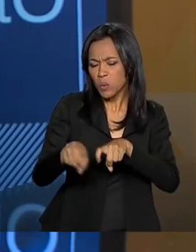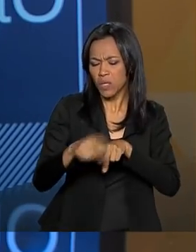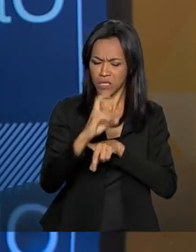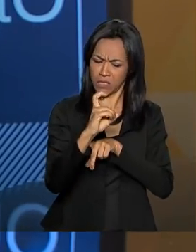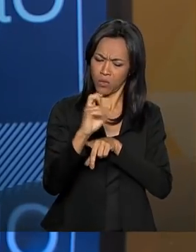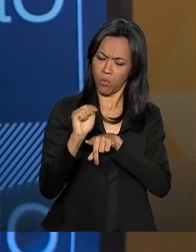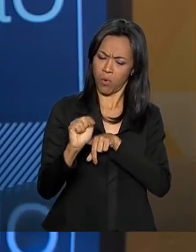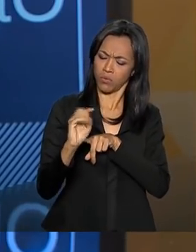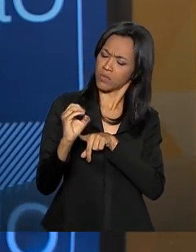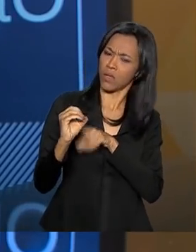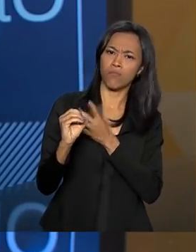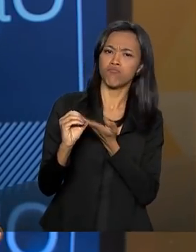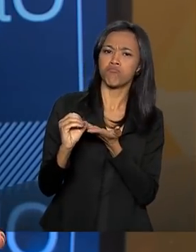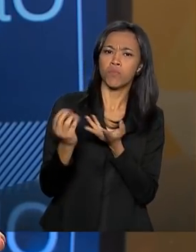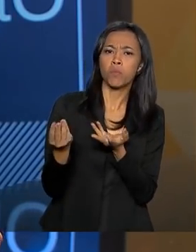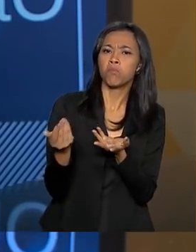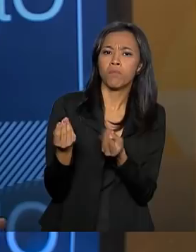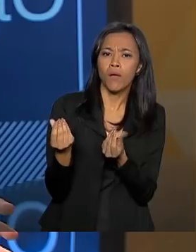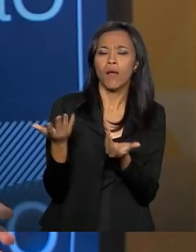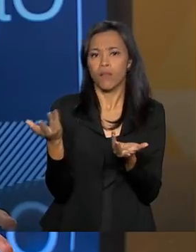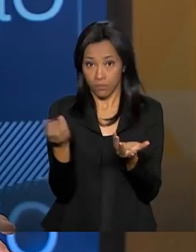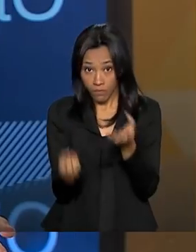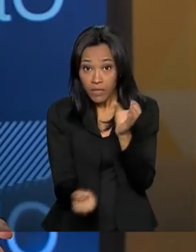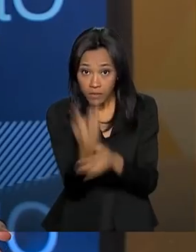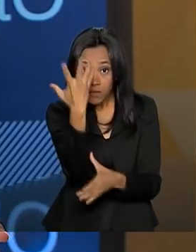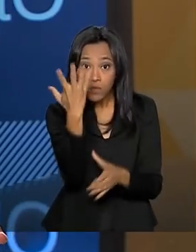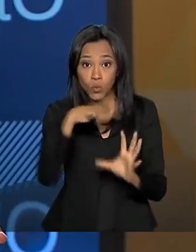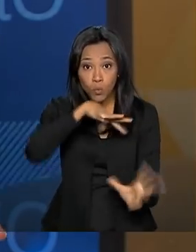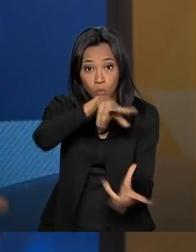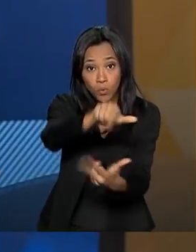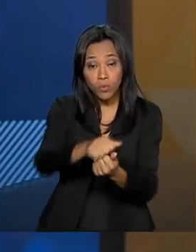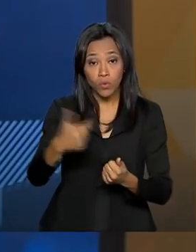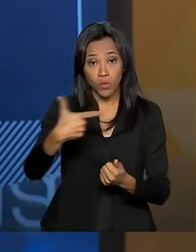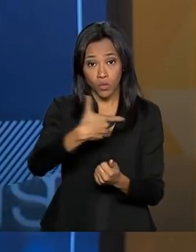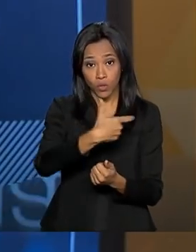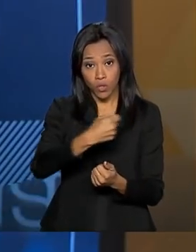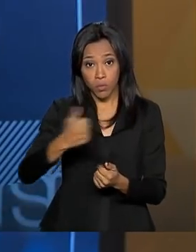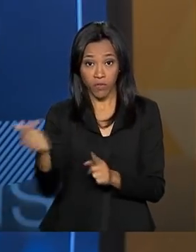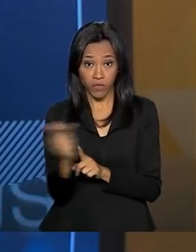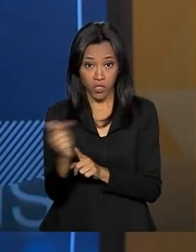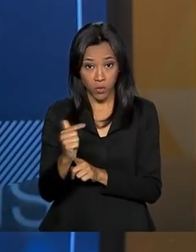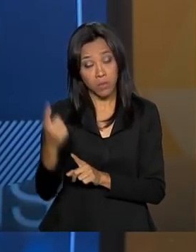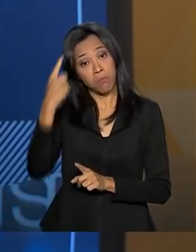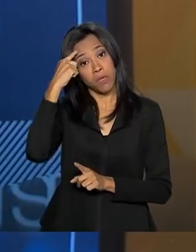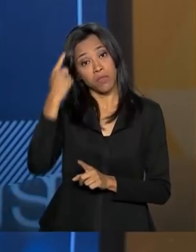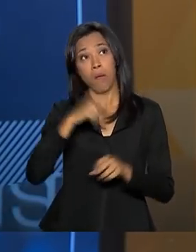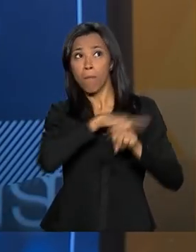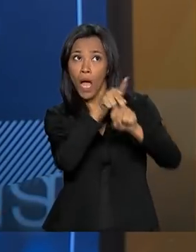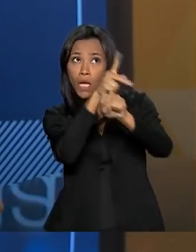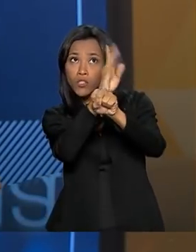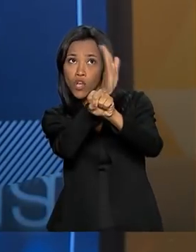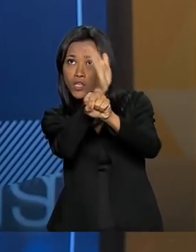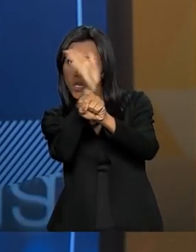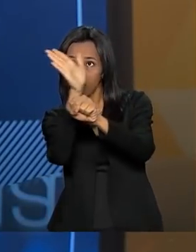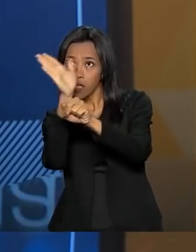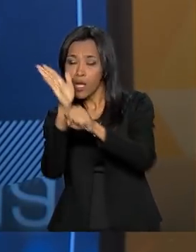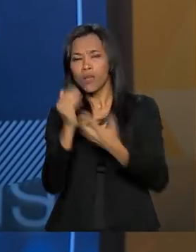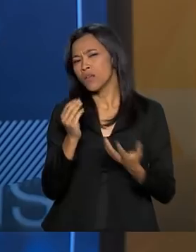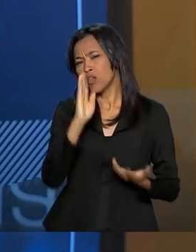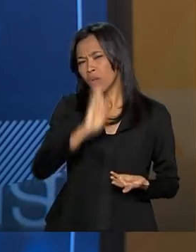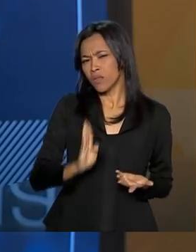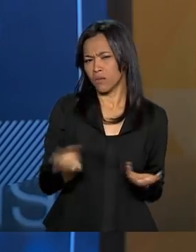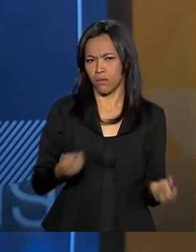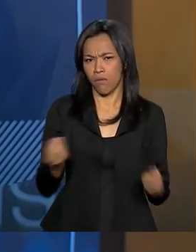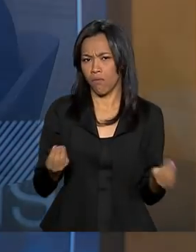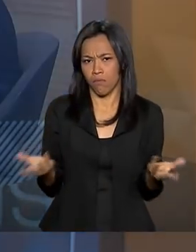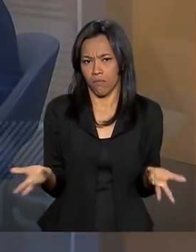Está prevista para ser implantada mesmo no mundo em 2022. Penso que alguns países já estão numa fase mais avançada. Como é que está o Brasil